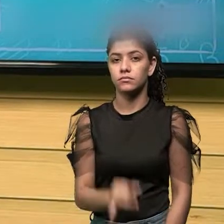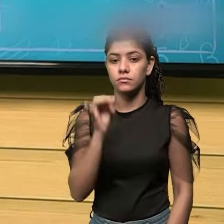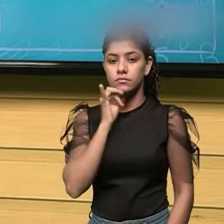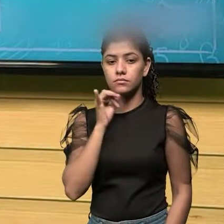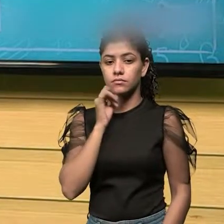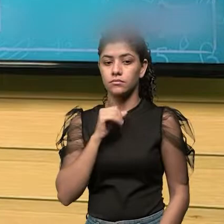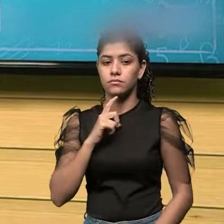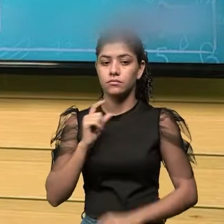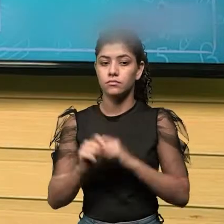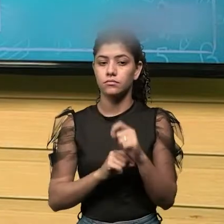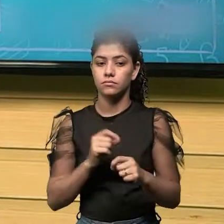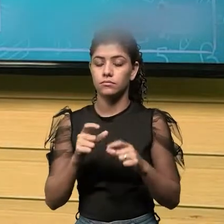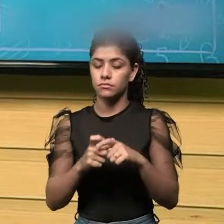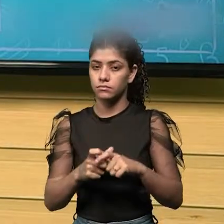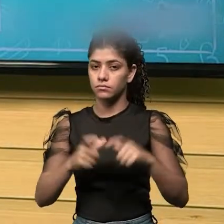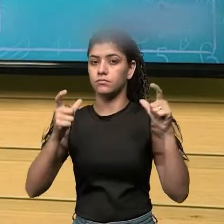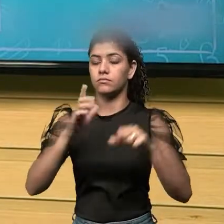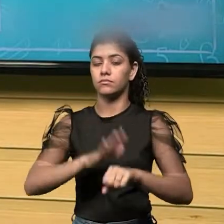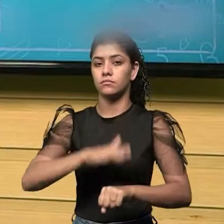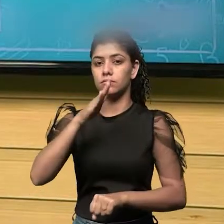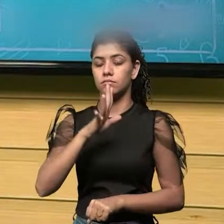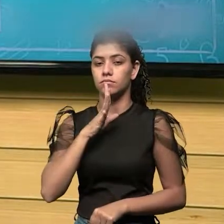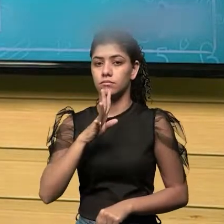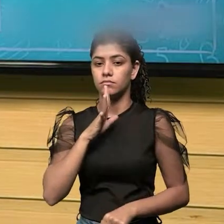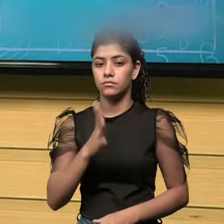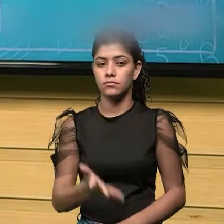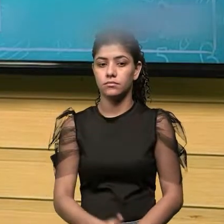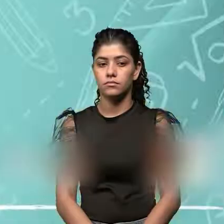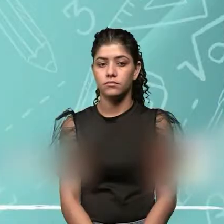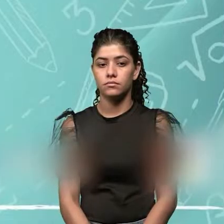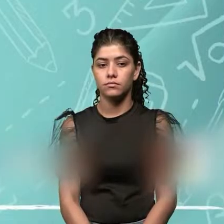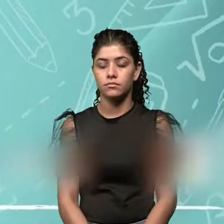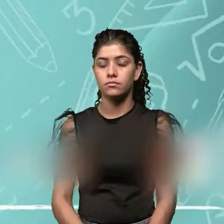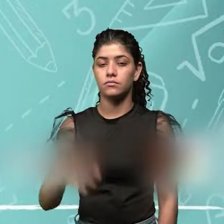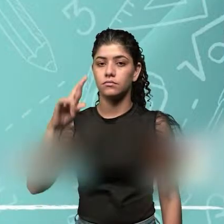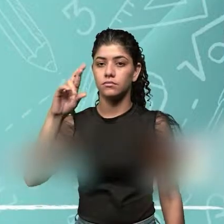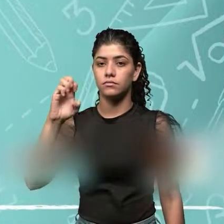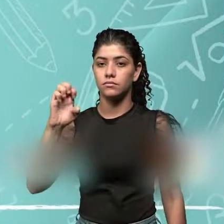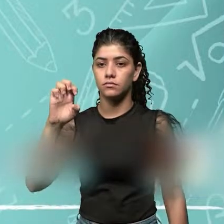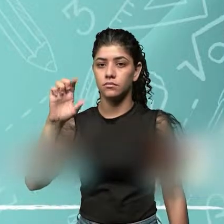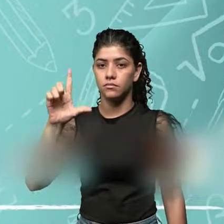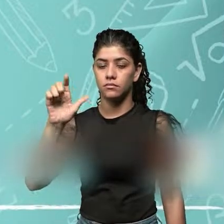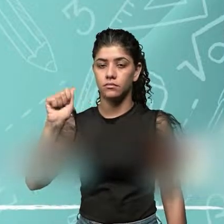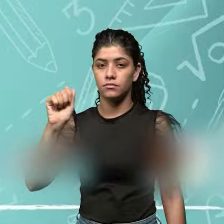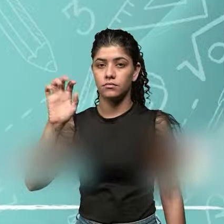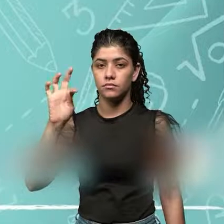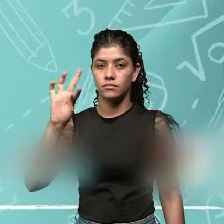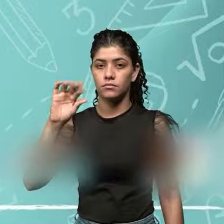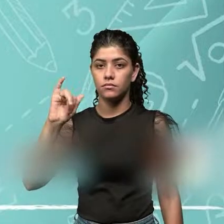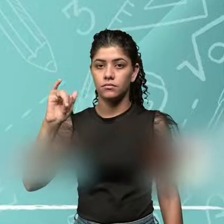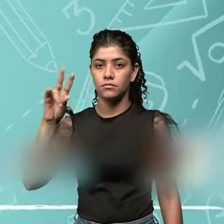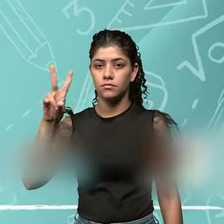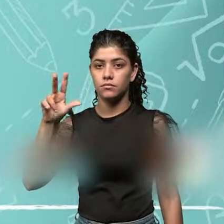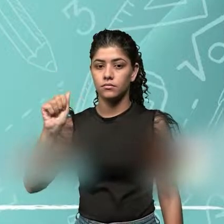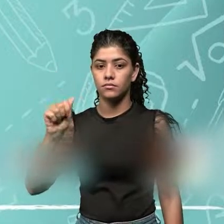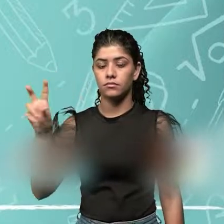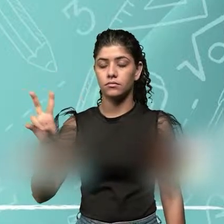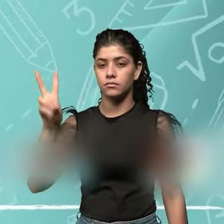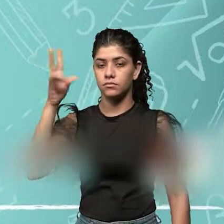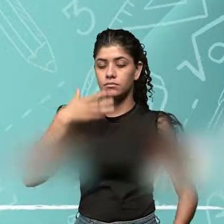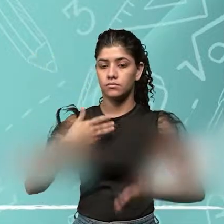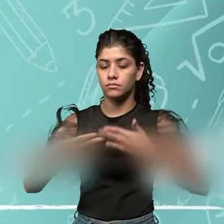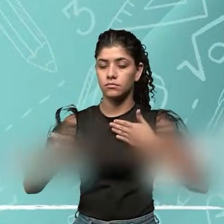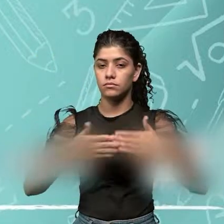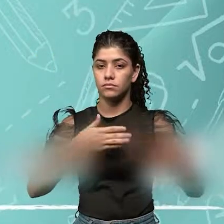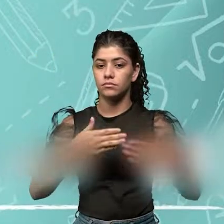Nesse exemplo aqui, ela tem o diâmetro maior que a peça conhecida. Medida relativa, tomada de medida de